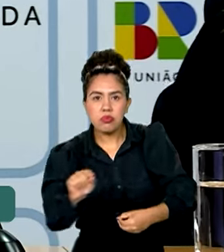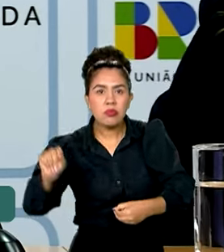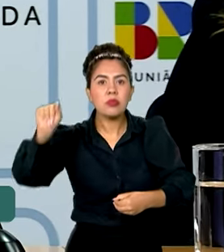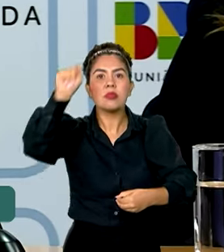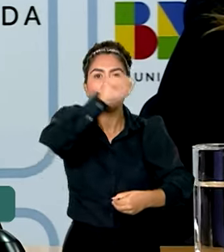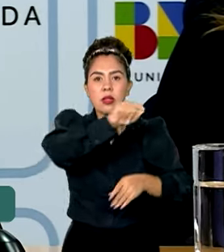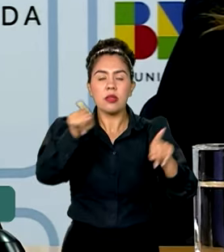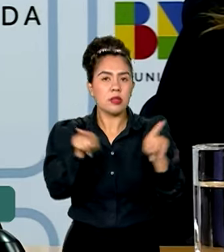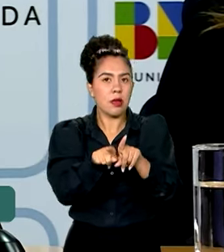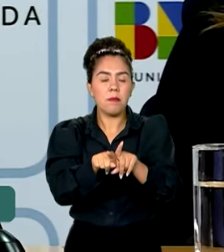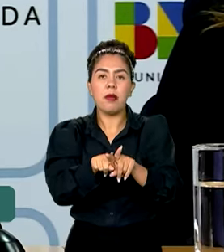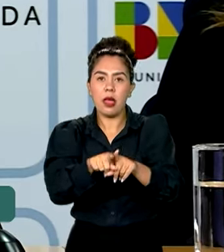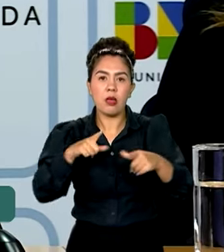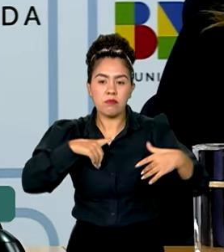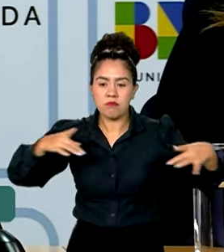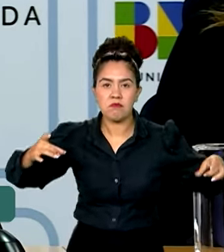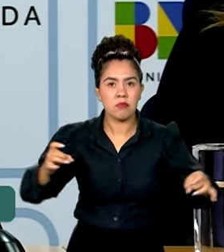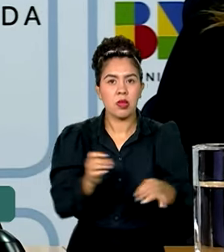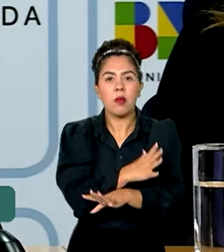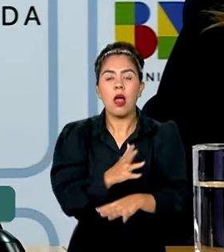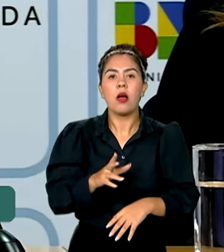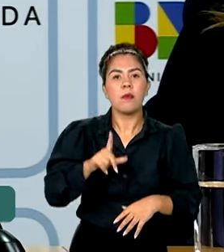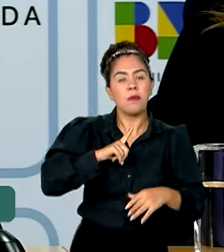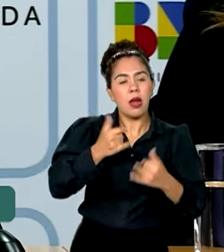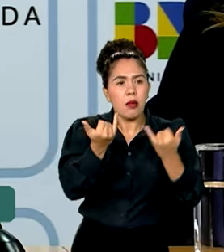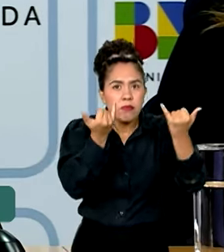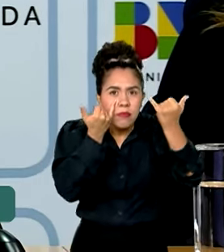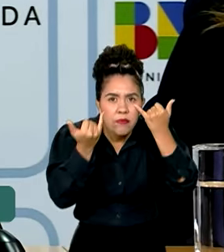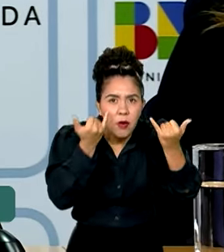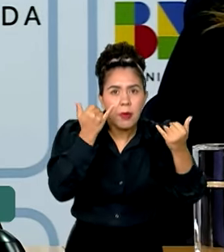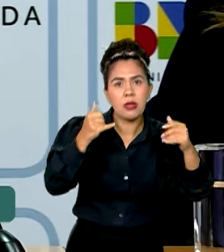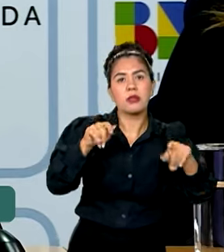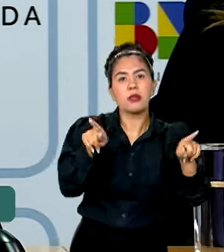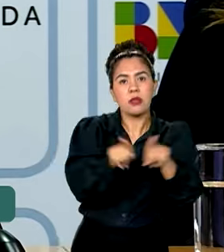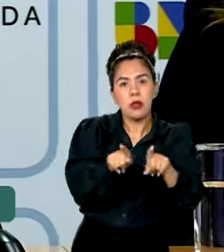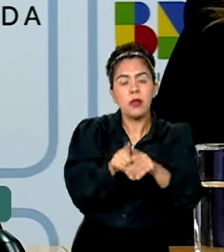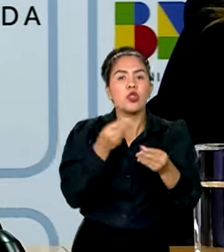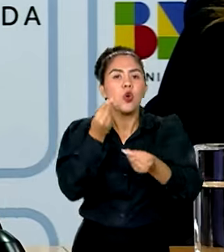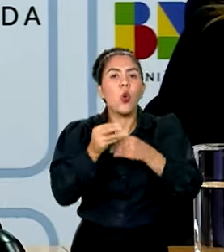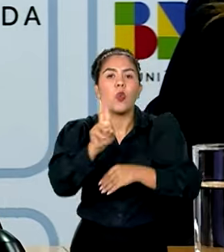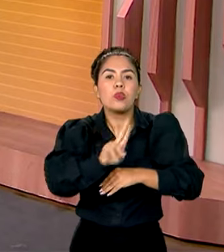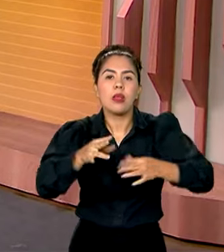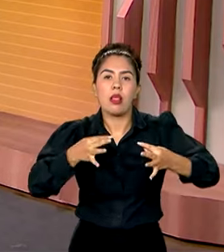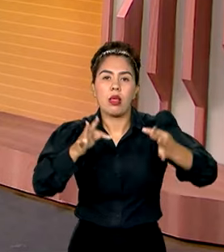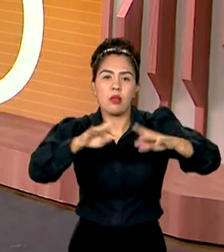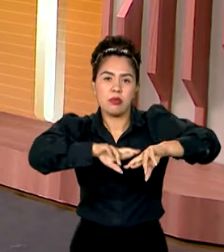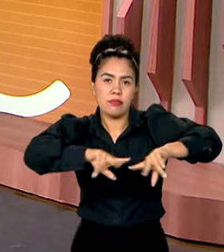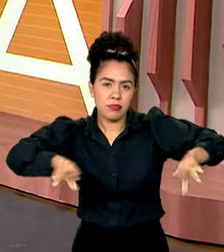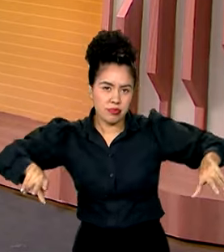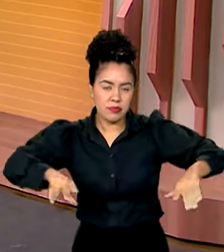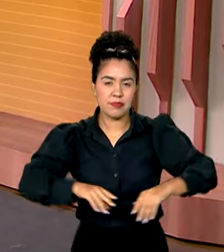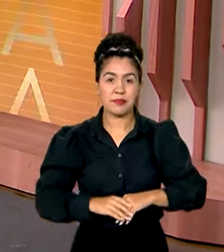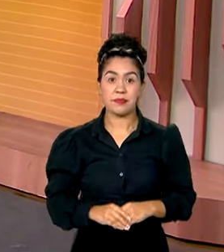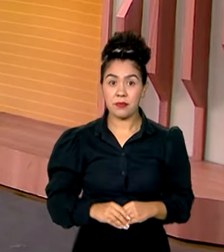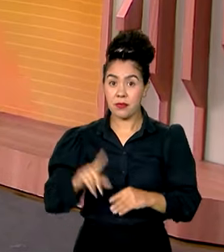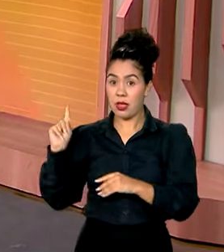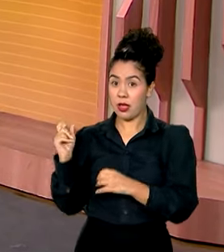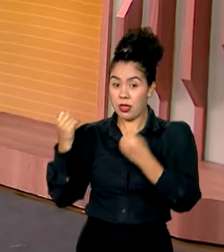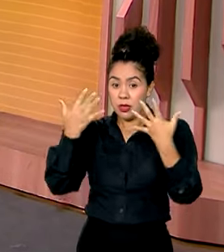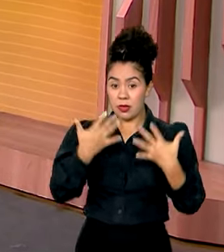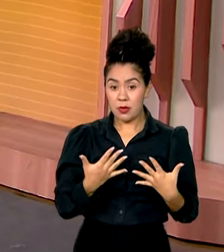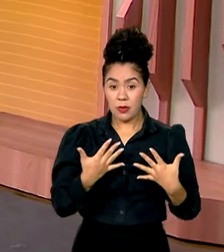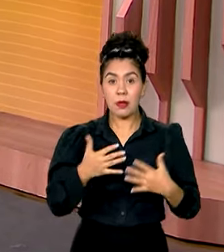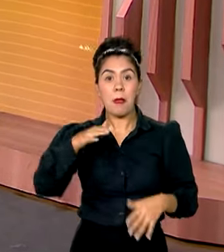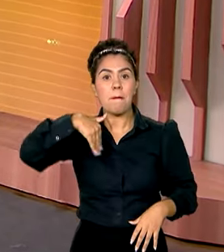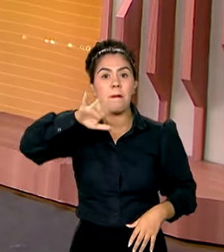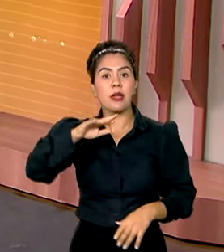integrada também do uso de dados, de informação e do uso dessas tecnologias. Mais de 4 milhões